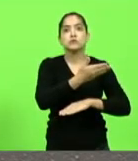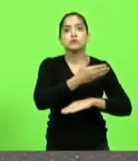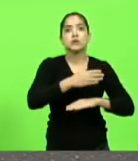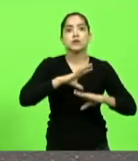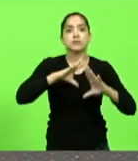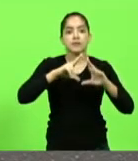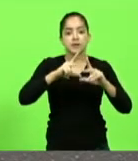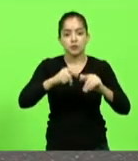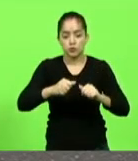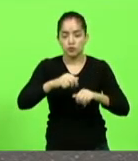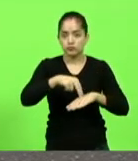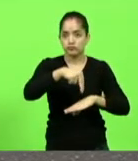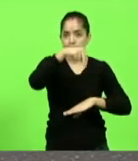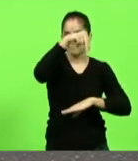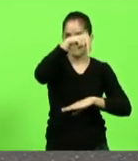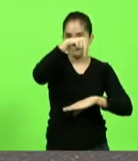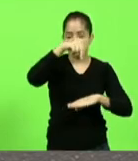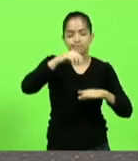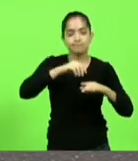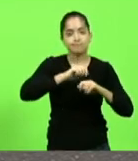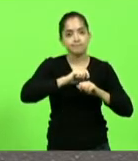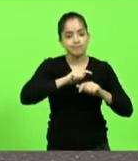Planalto Norte se estenda